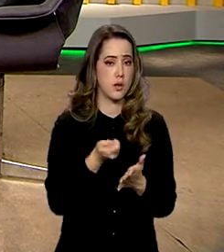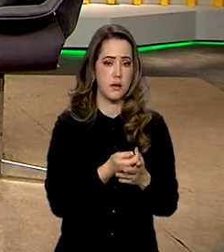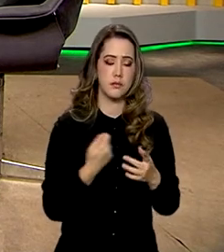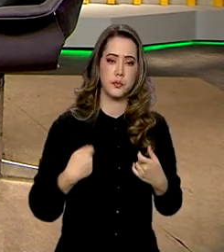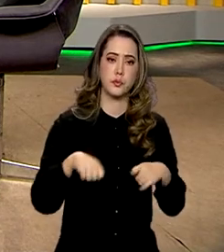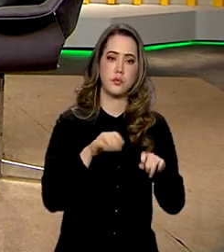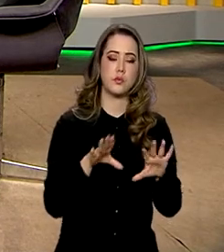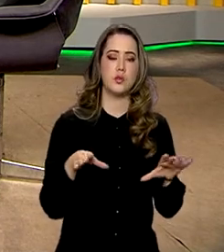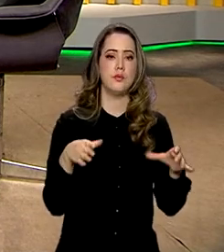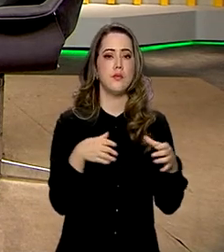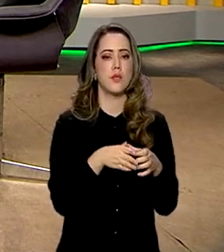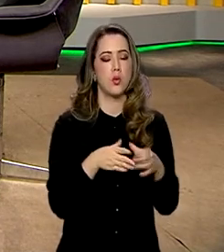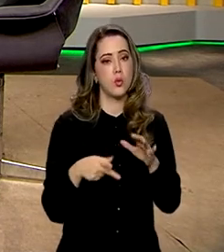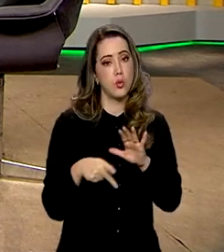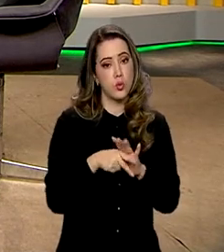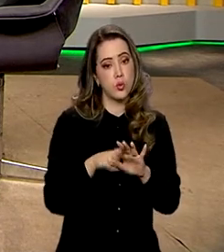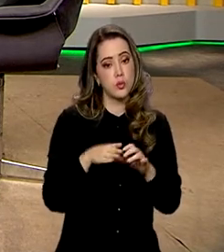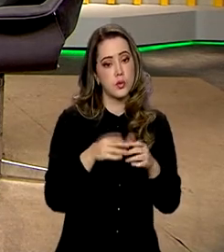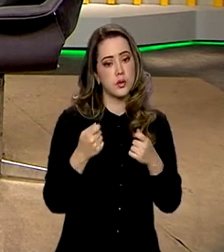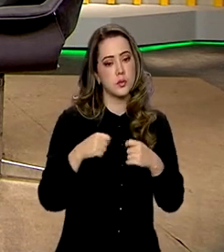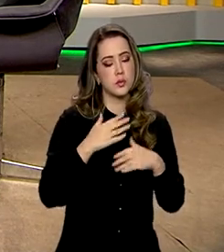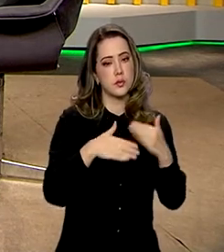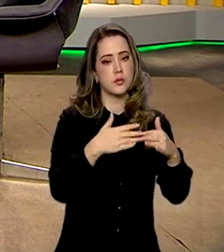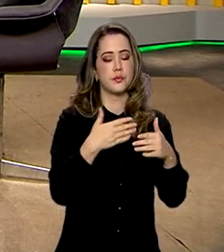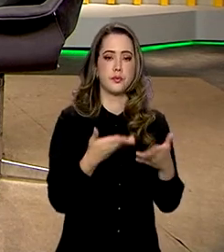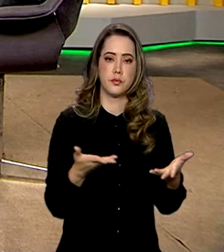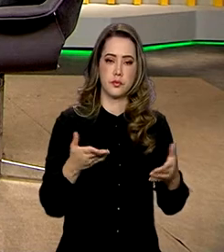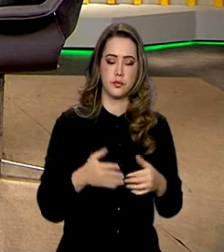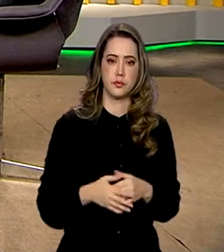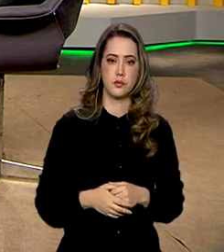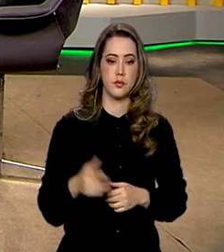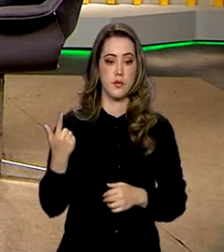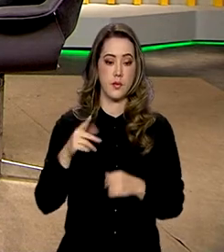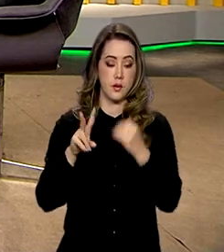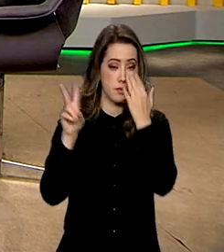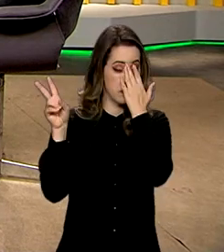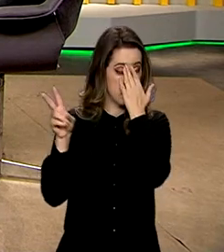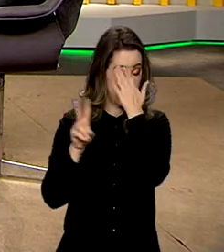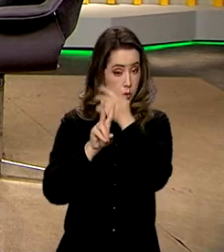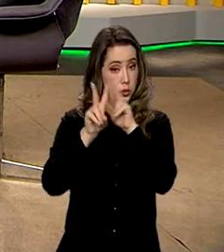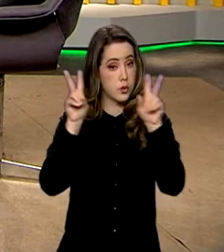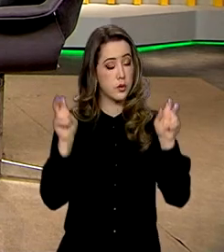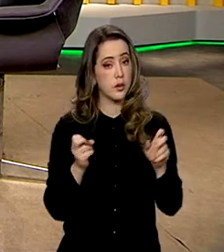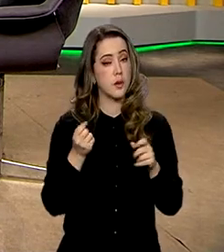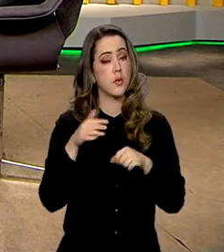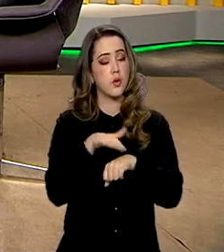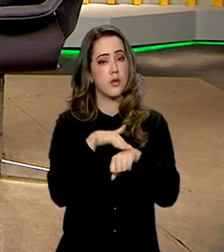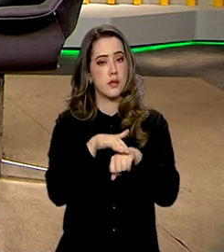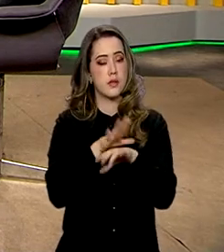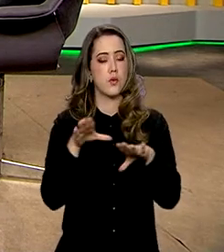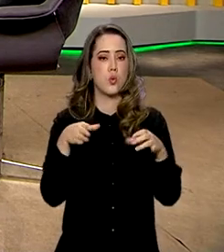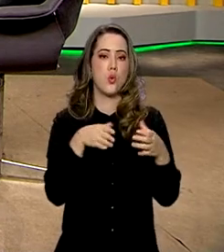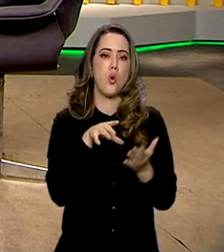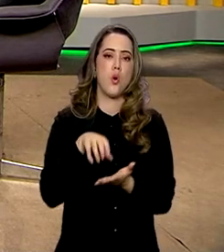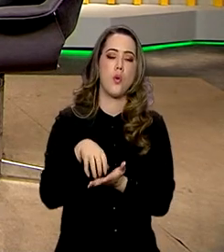organização coletiva funciona. E uma outra coisa, Alberto. Eu falava com muitos órgãos de imprensa essa semana.